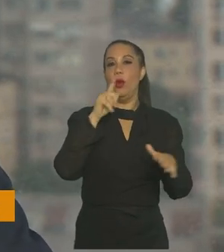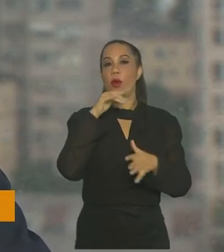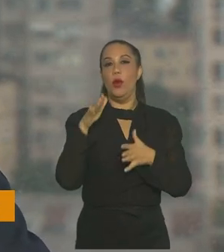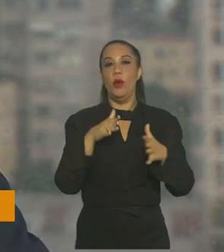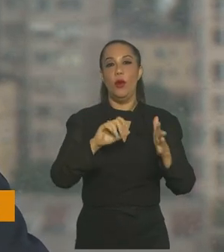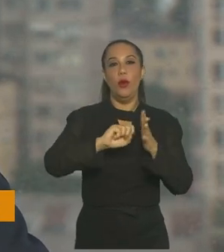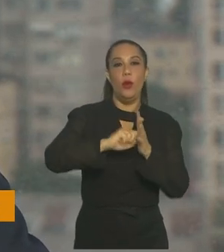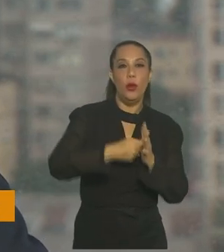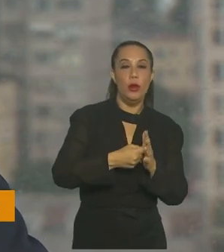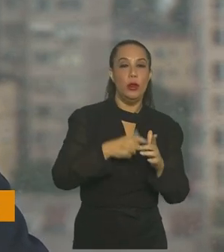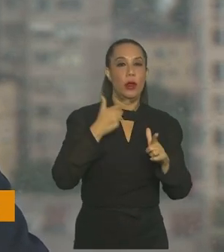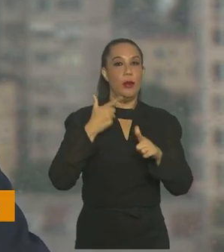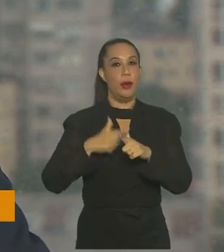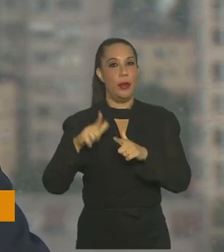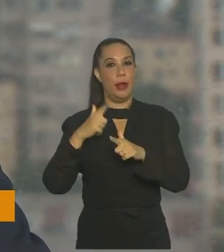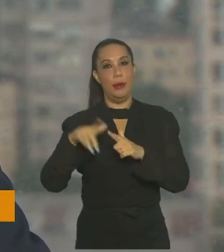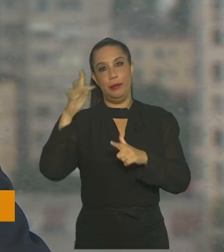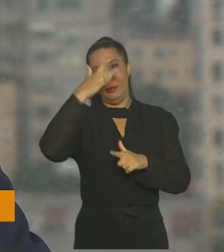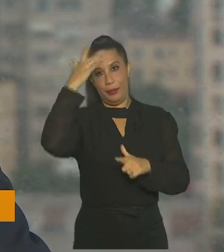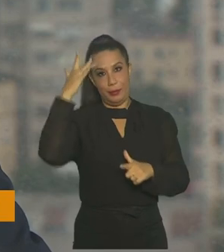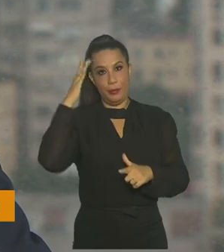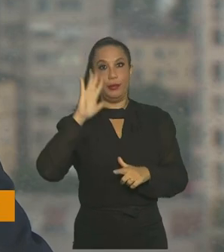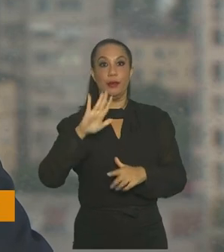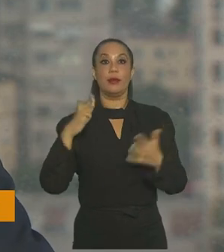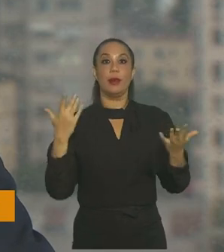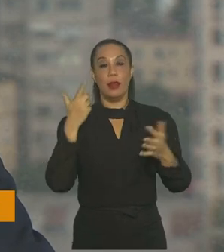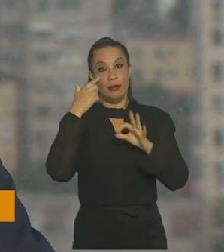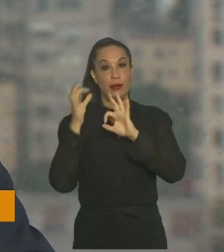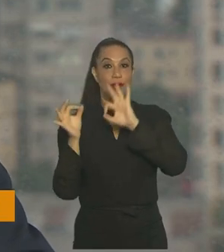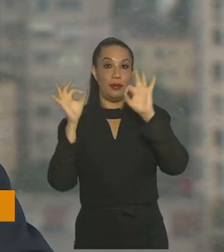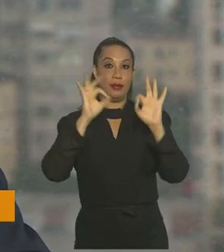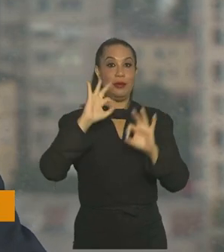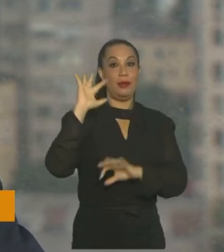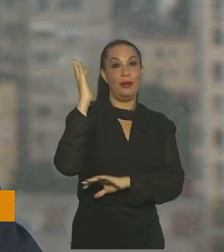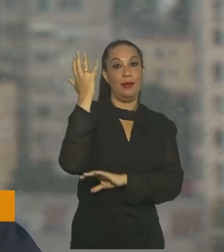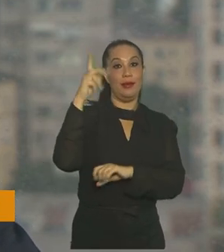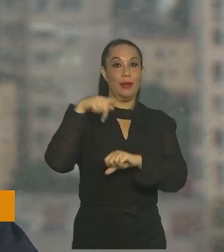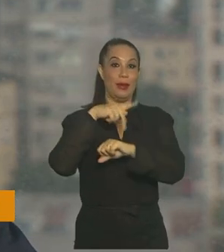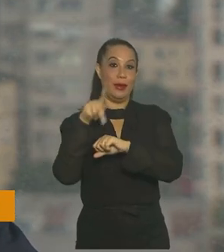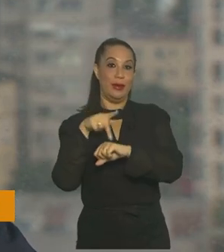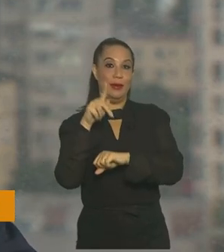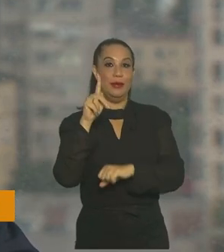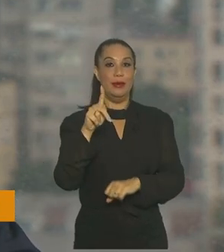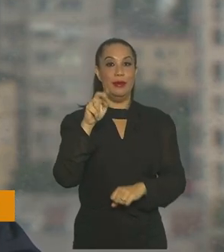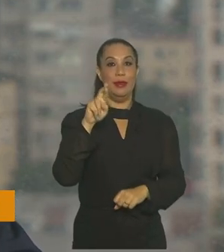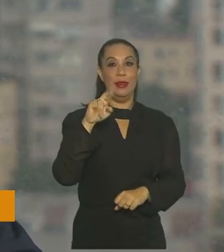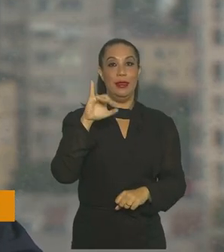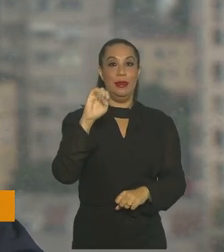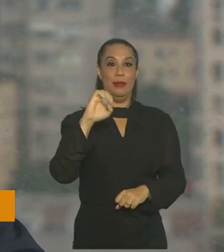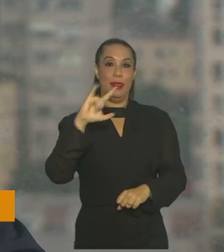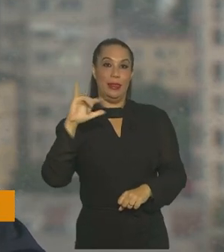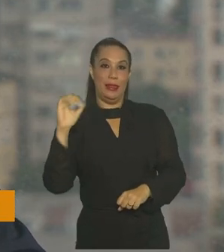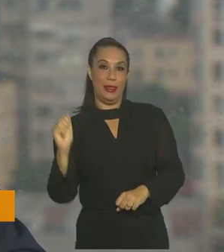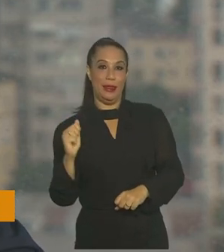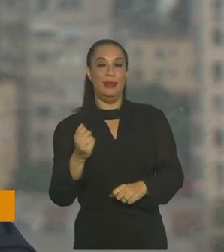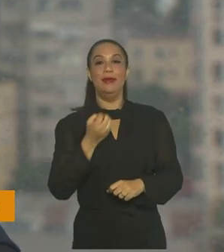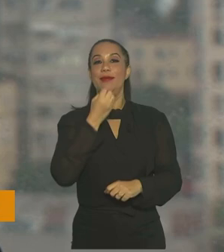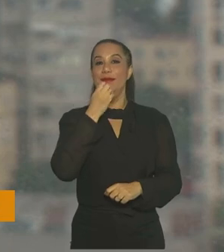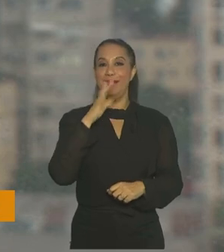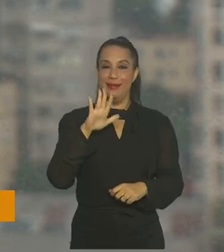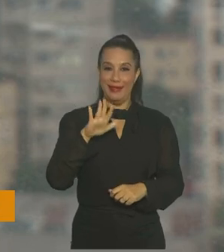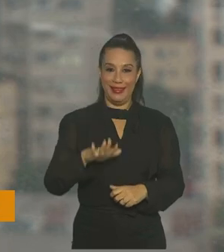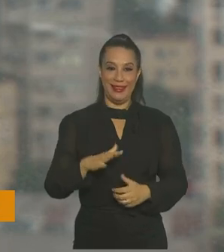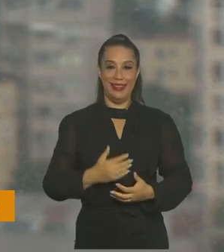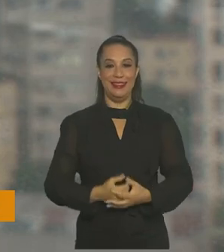interditadas e transtorno para muita gente. Hora de acompanhar a previsão do tempo para todo o país com a Priscila Terezo.